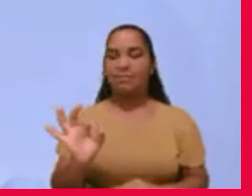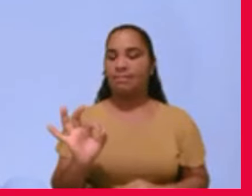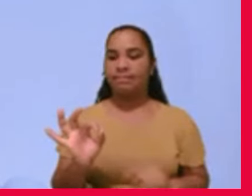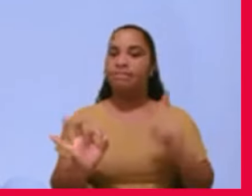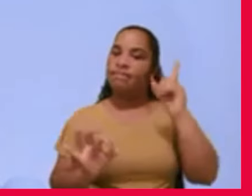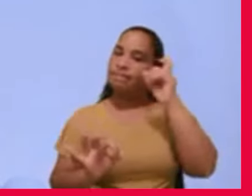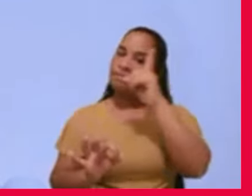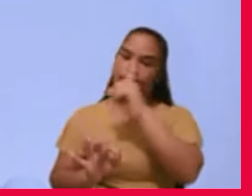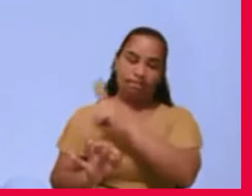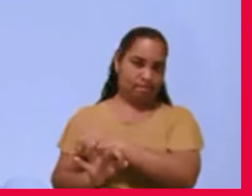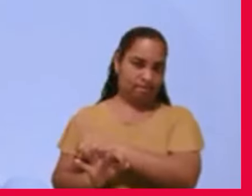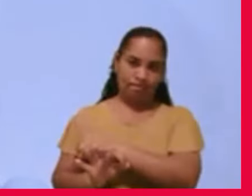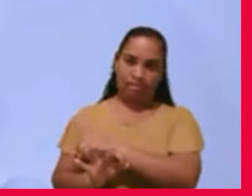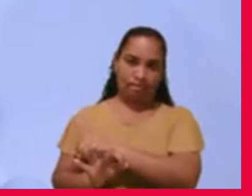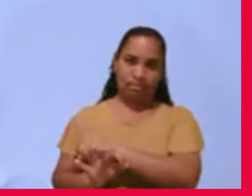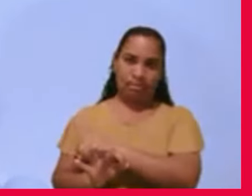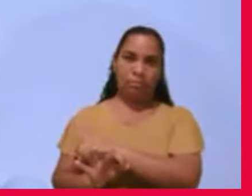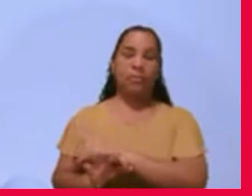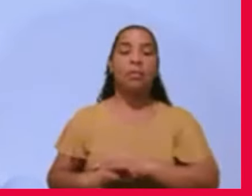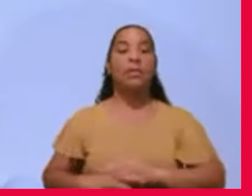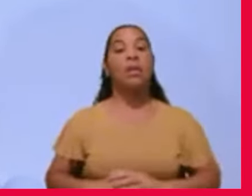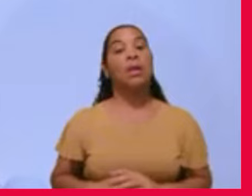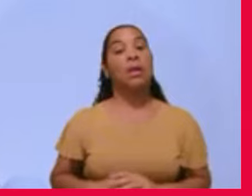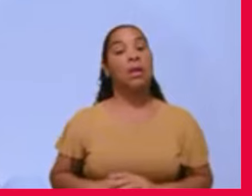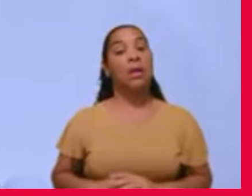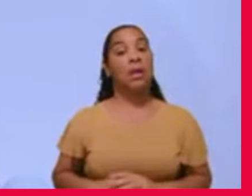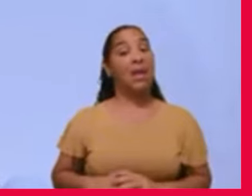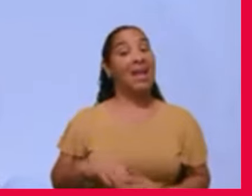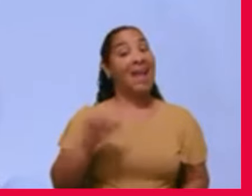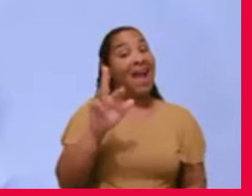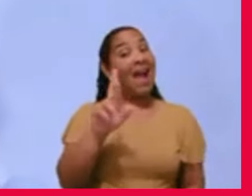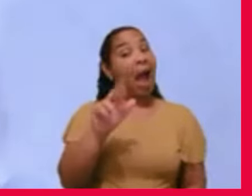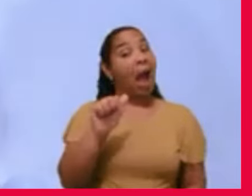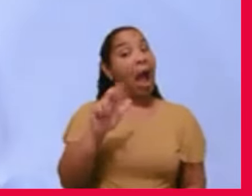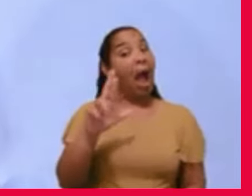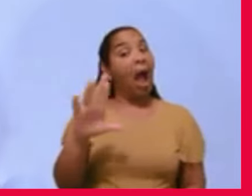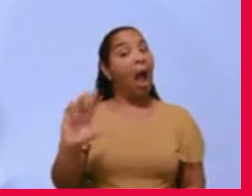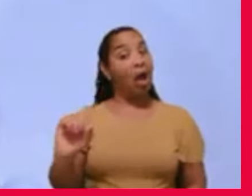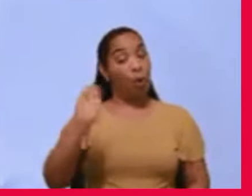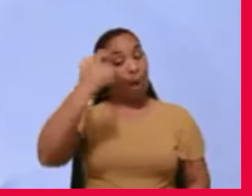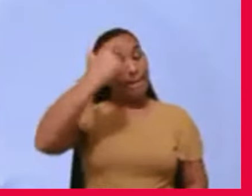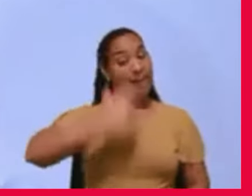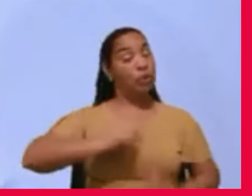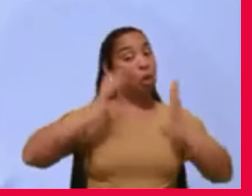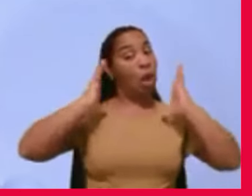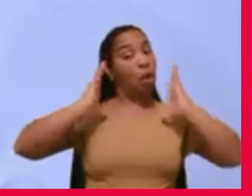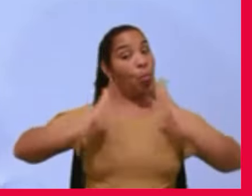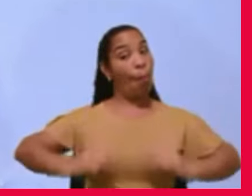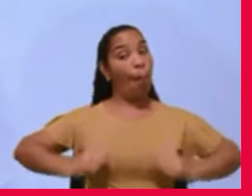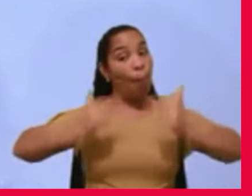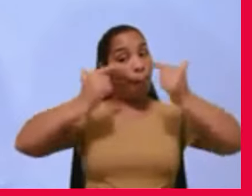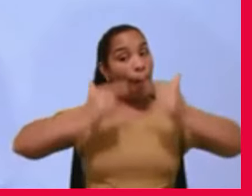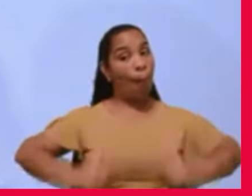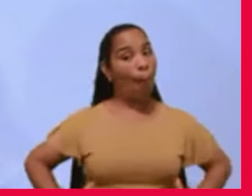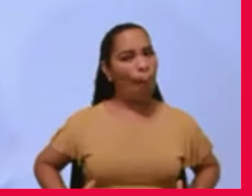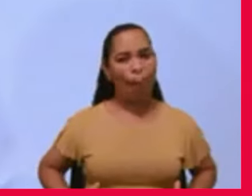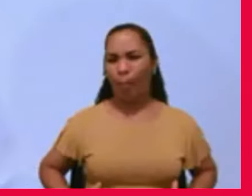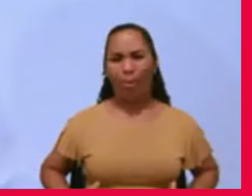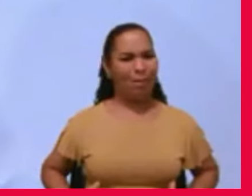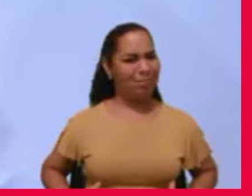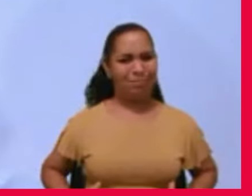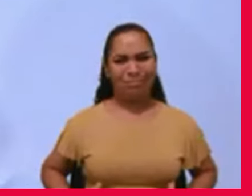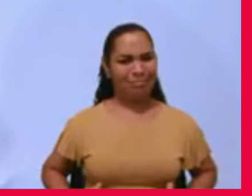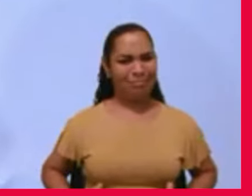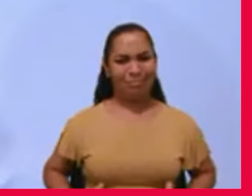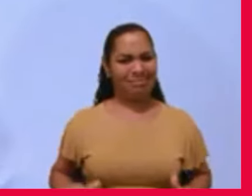que não tem nada. É até raro. Nós temos uma tal saúde que não temos nada.